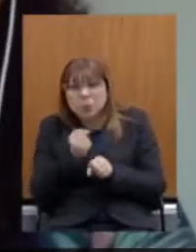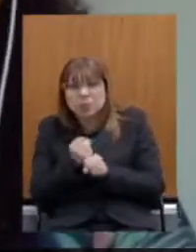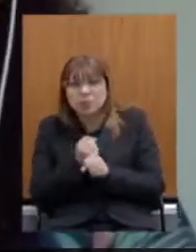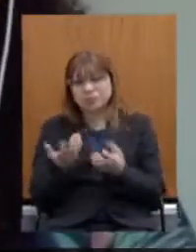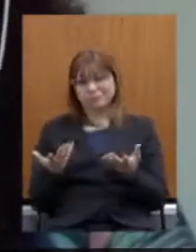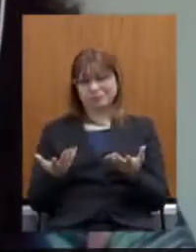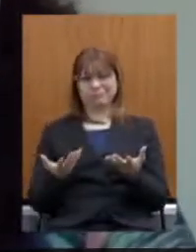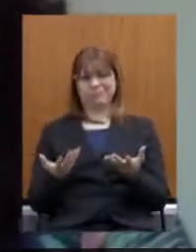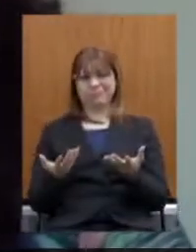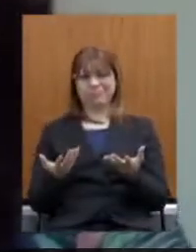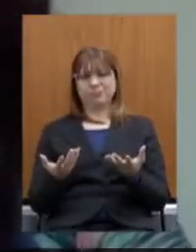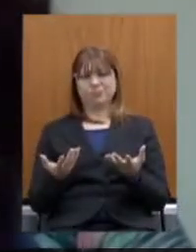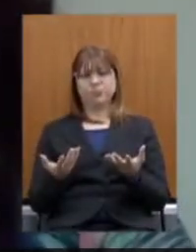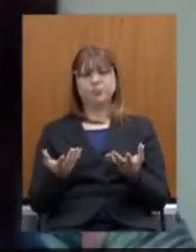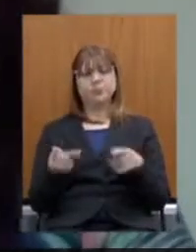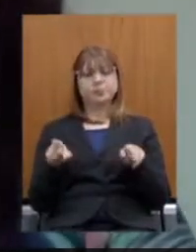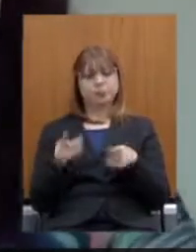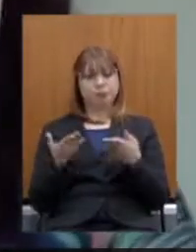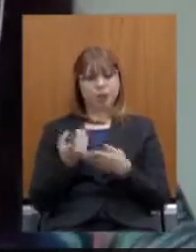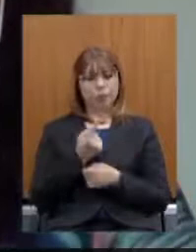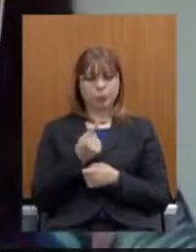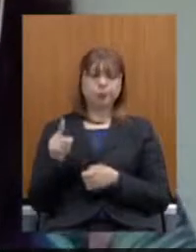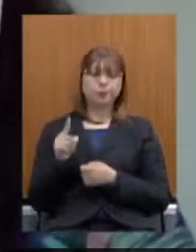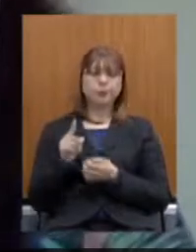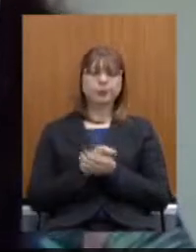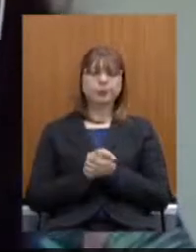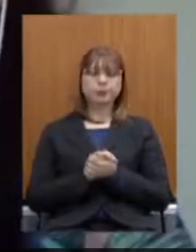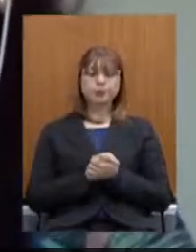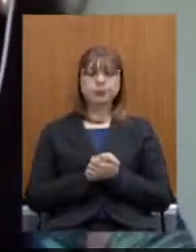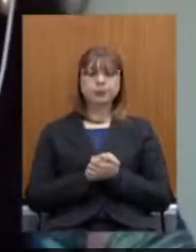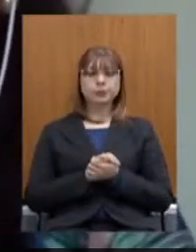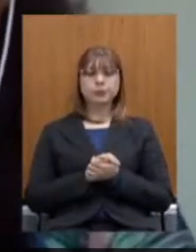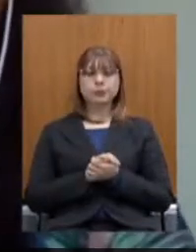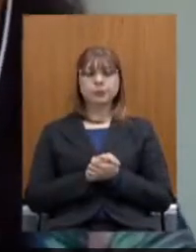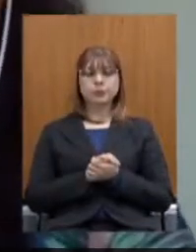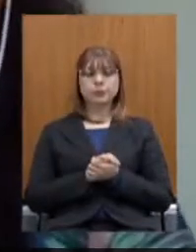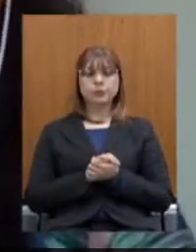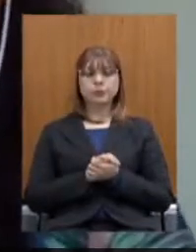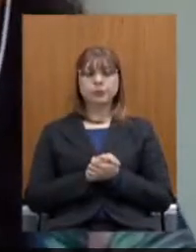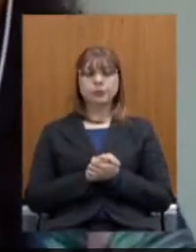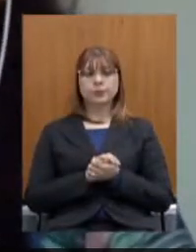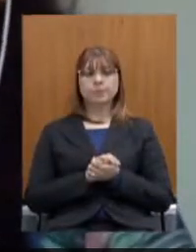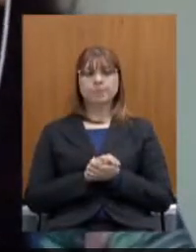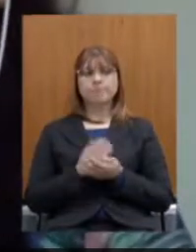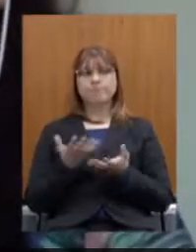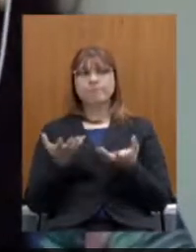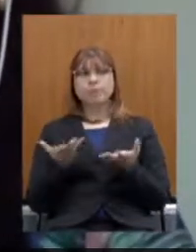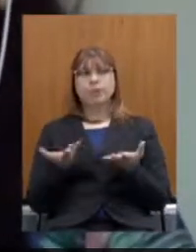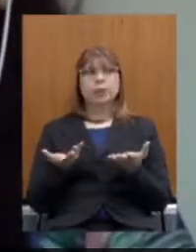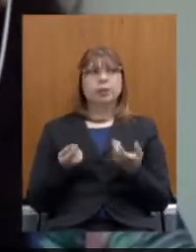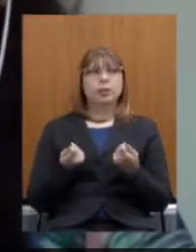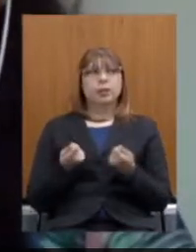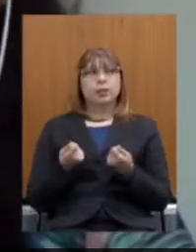E, para finalizar, eu queria fazer uma